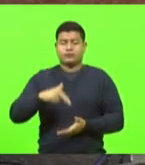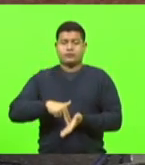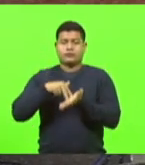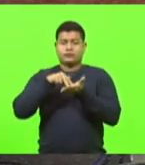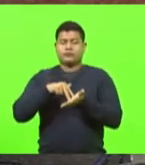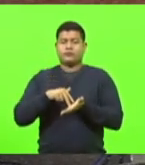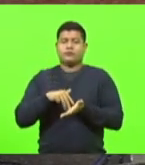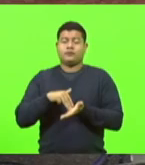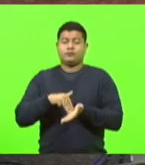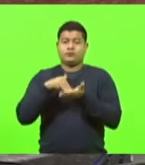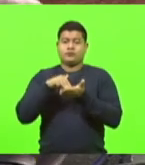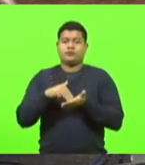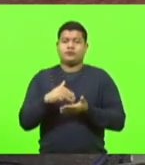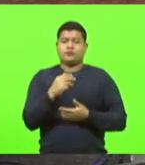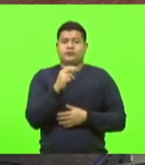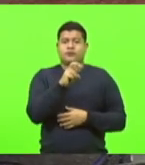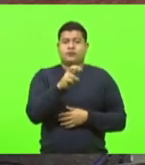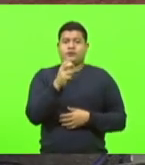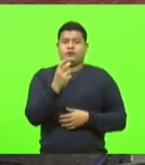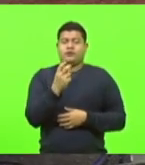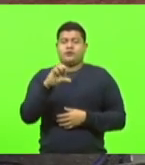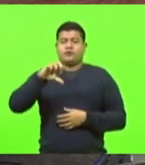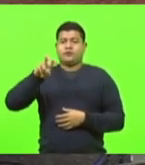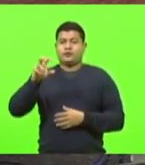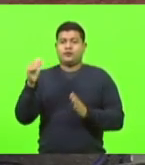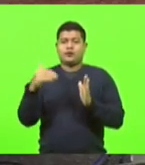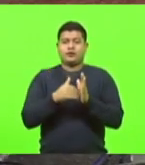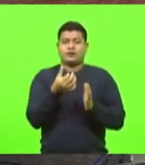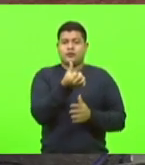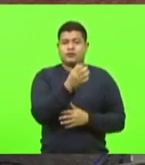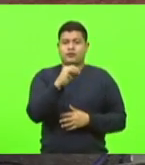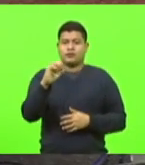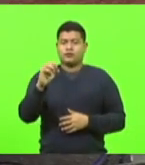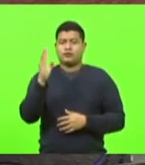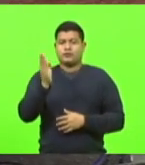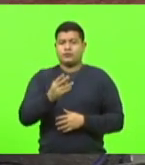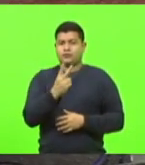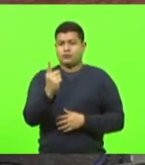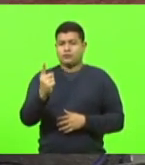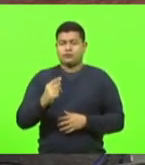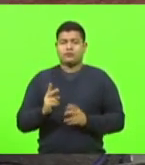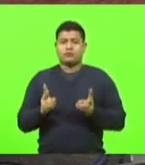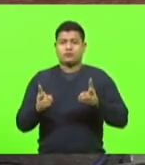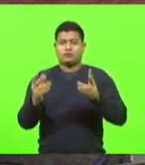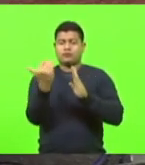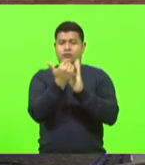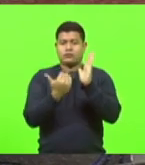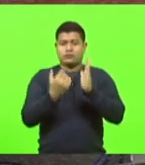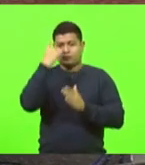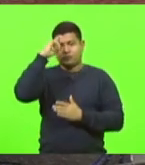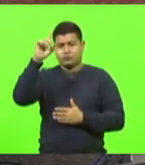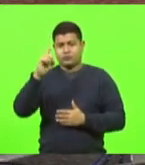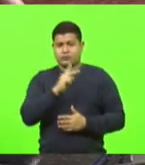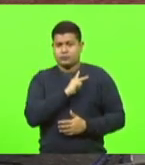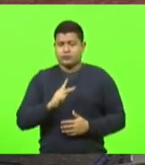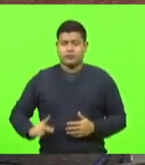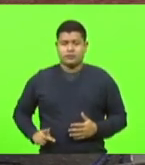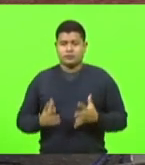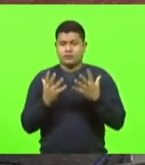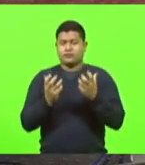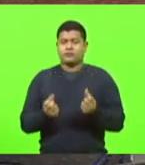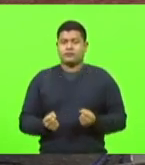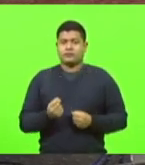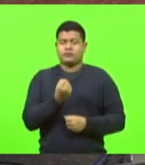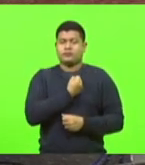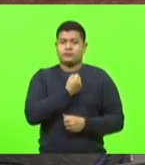595 a 600, 2021. Dando continuidade, a ordem do dia, o senhor presidente deferiu os requerimentos,